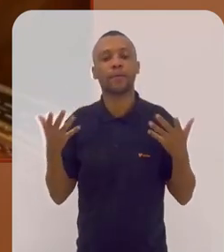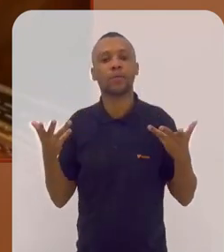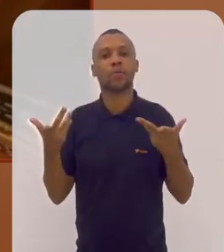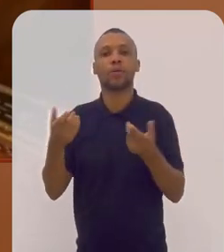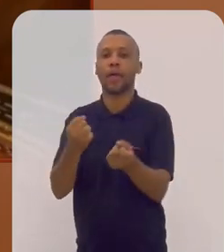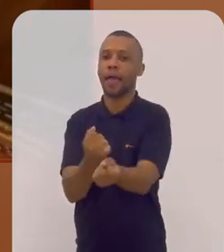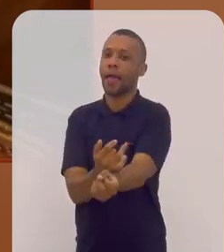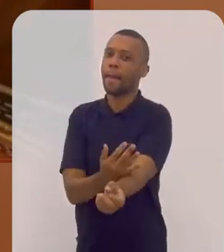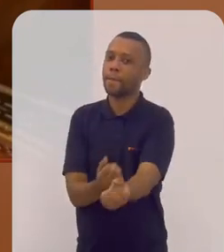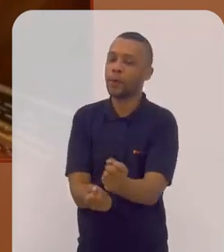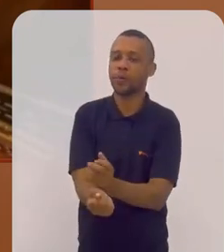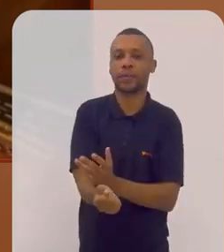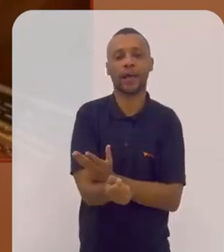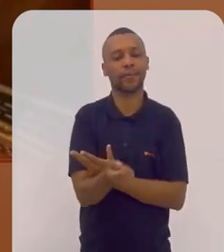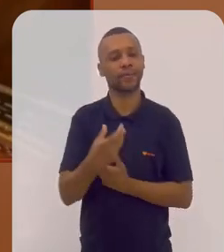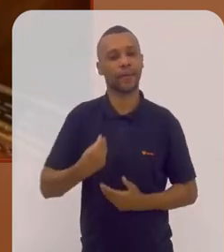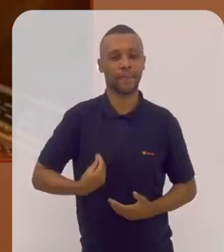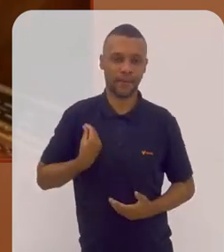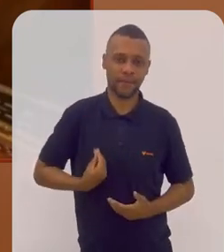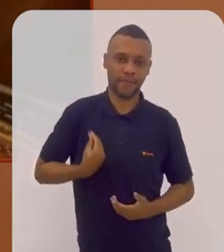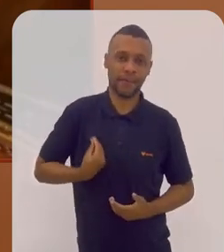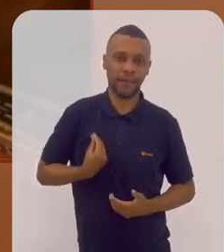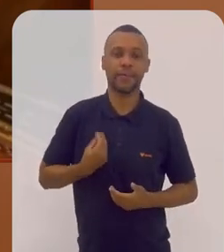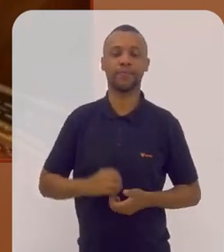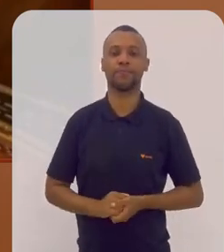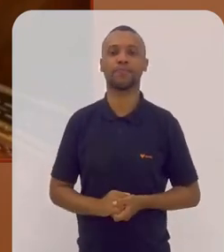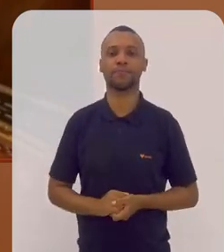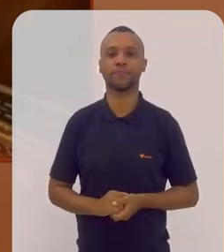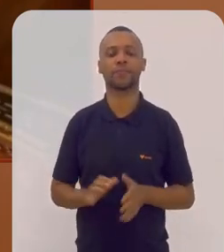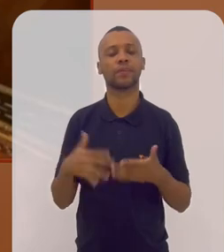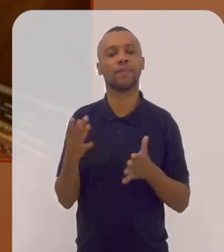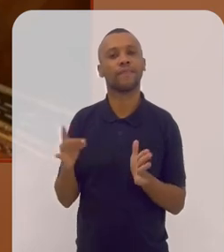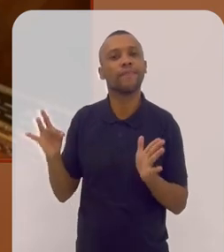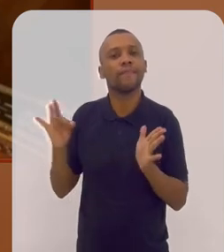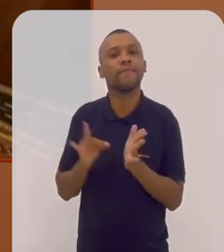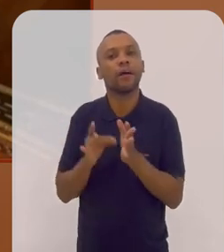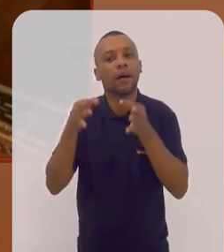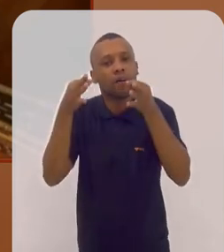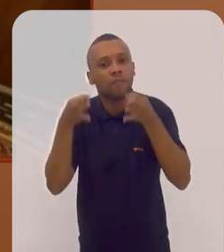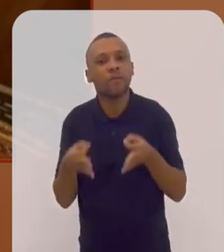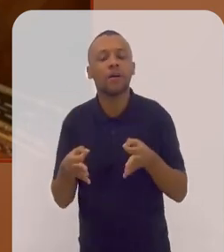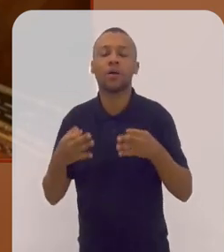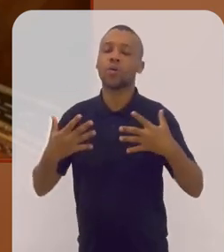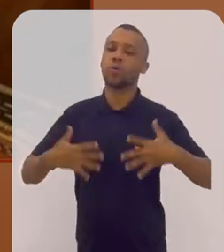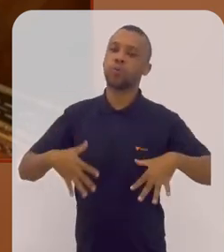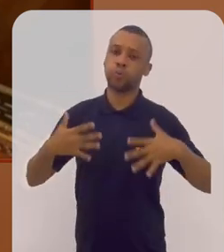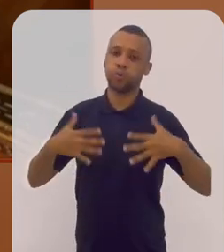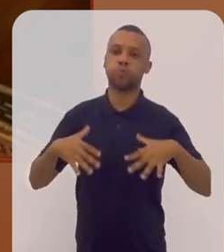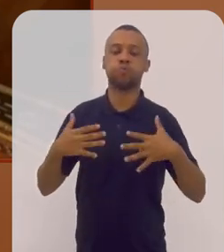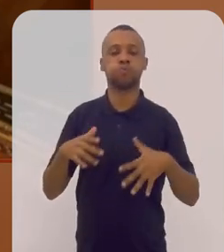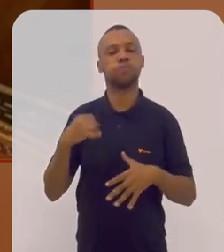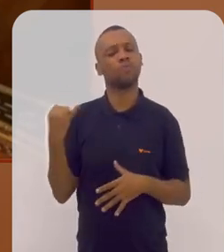emocionantes da minha vida, e foi realmente muito